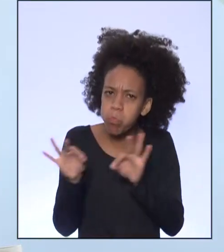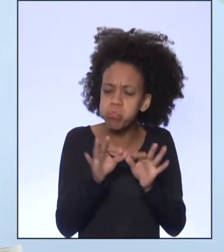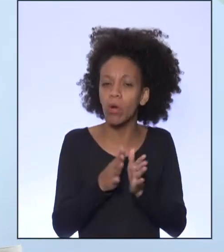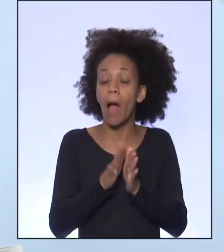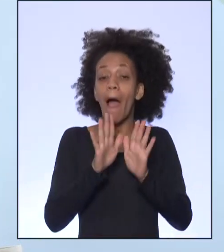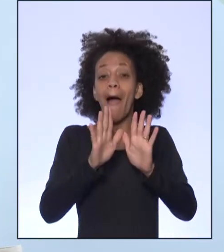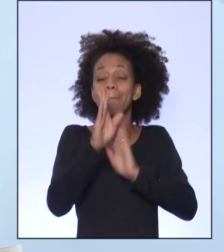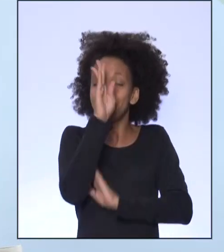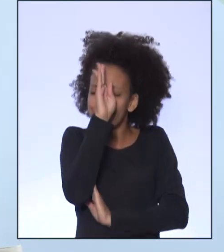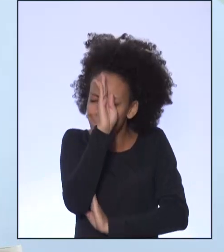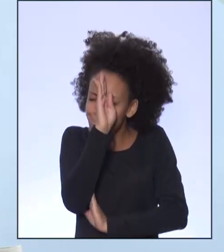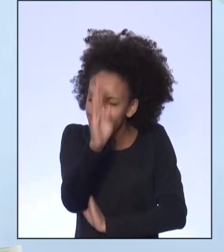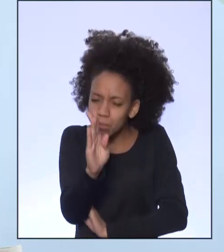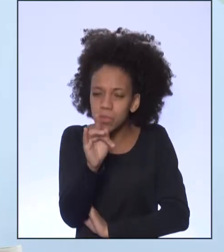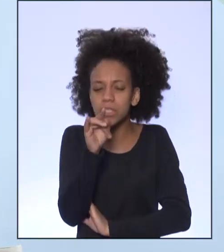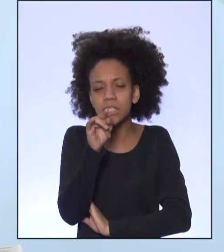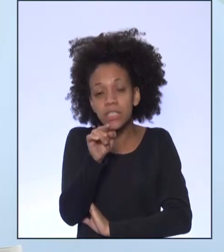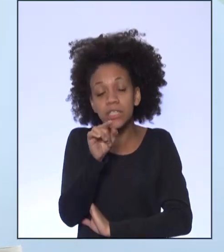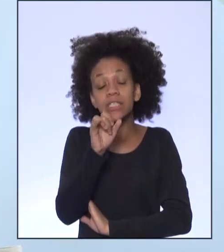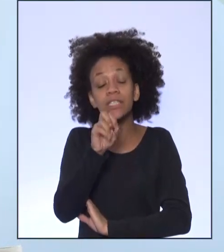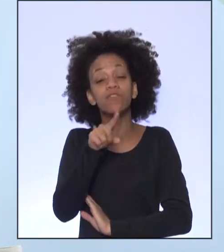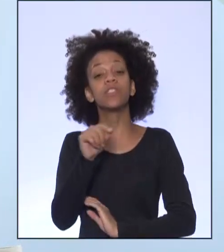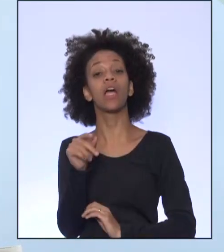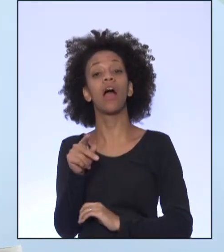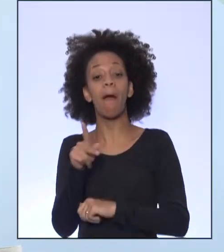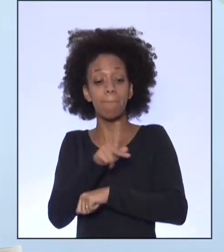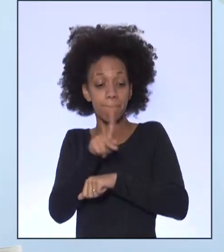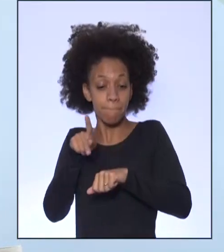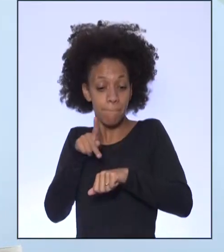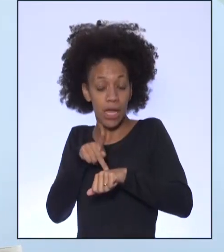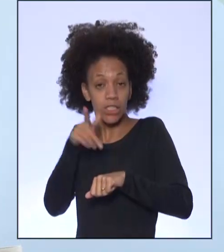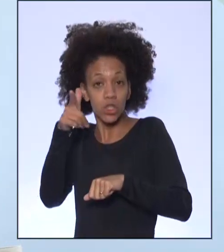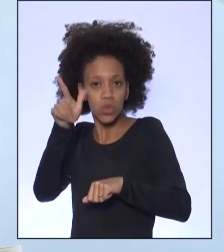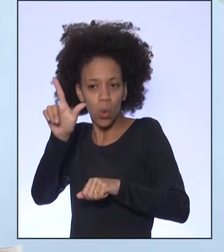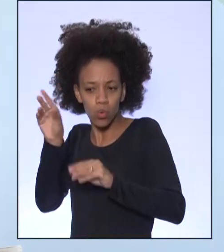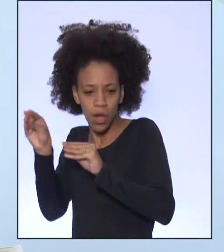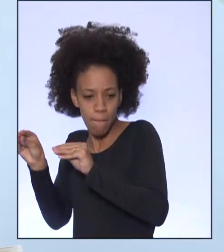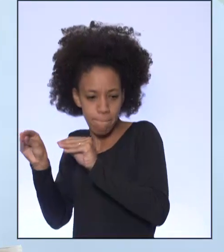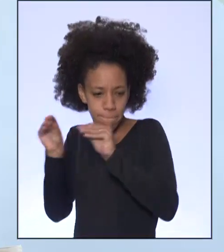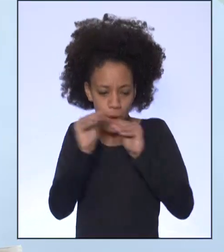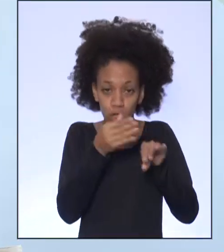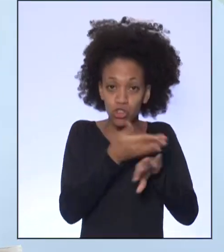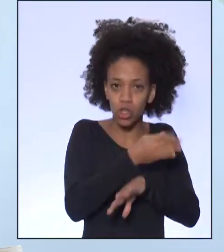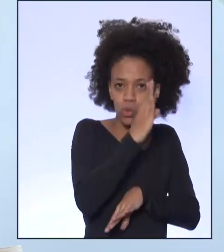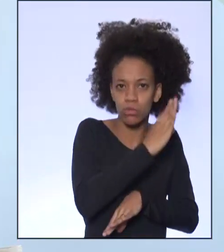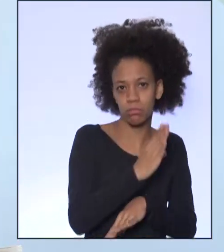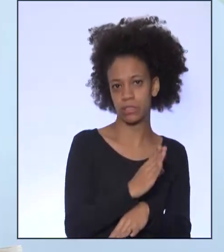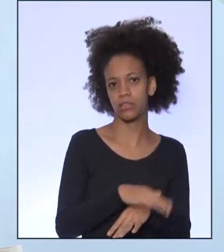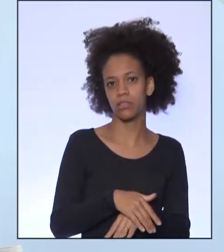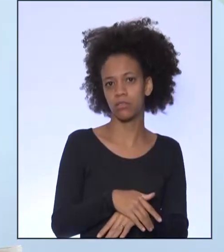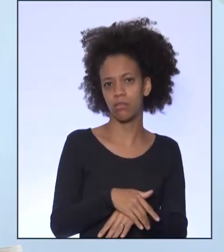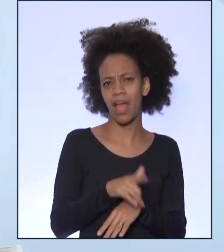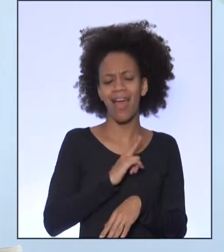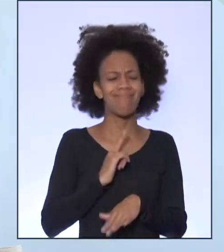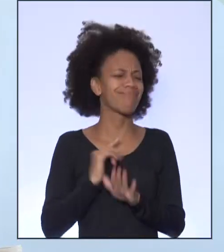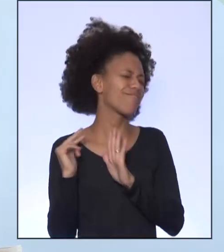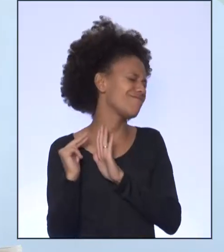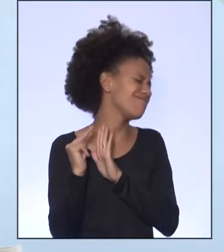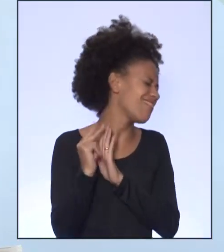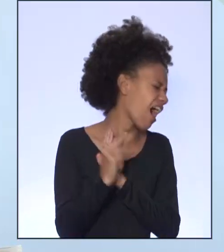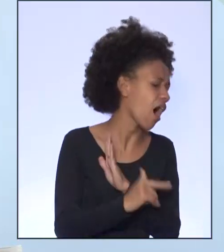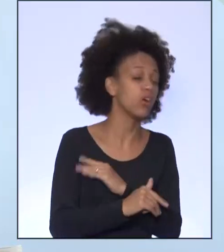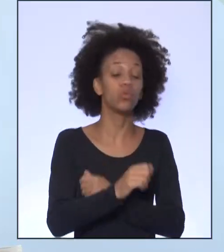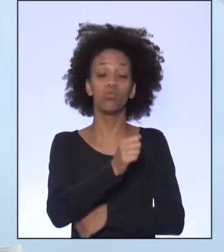se você veio de outro país. A gente tem na rede estadual de ensino milhares de estudantes